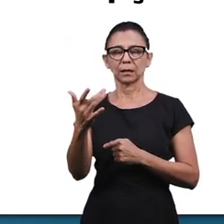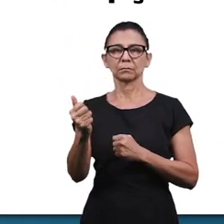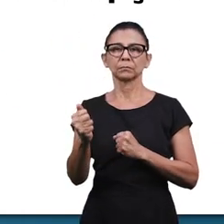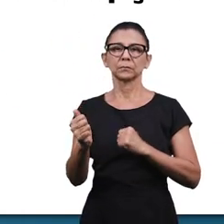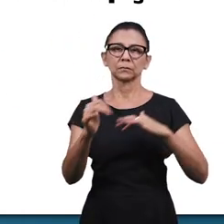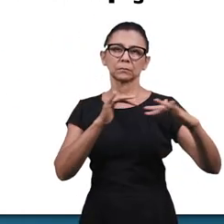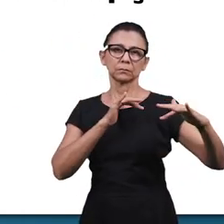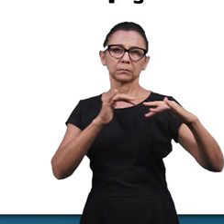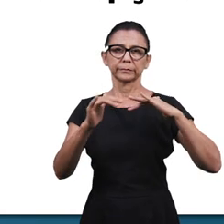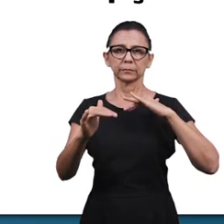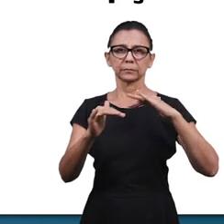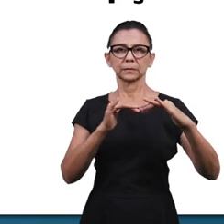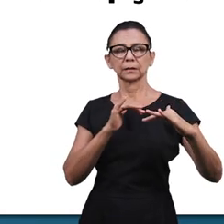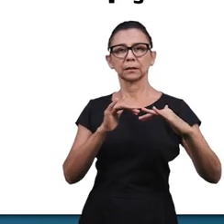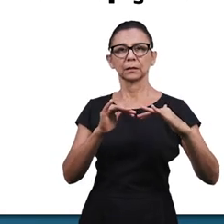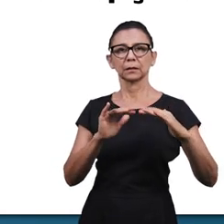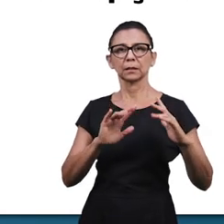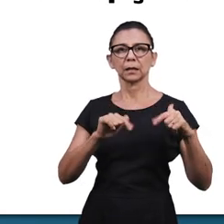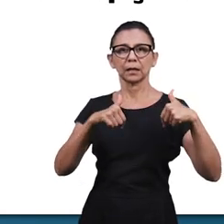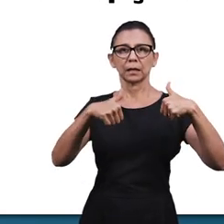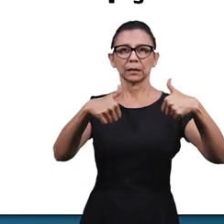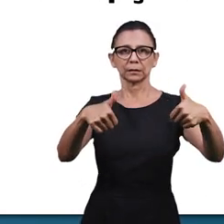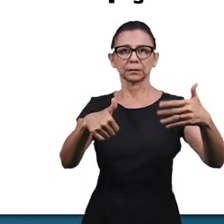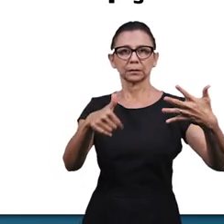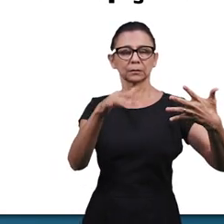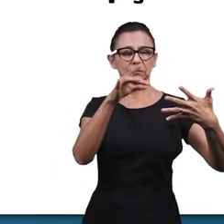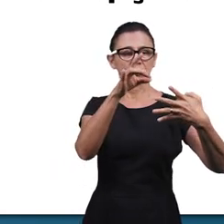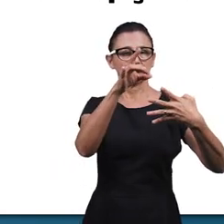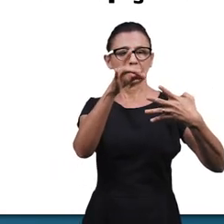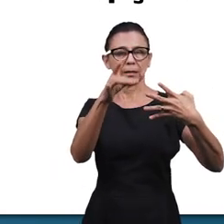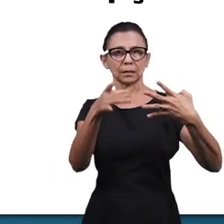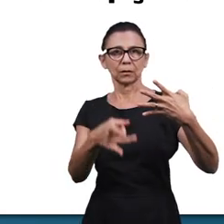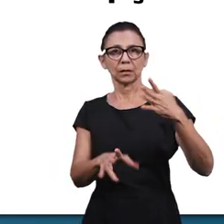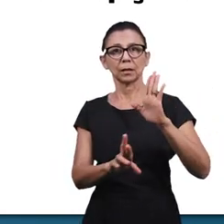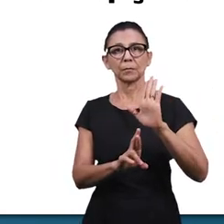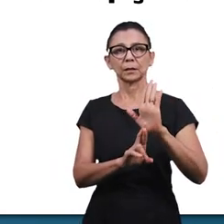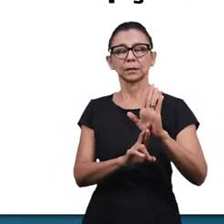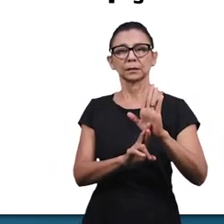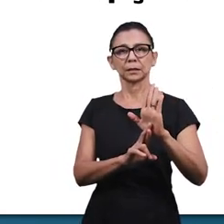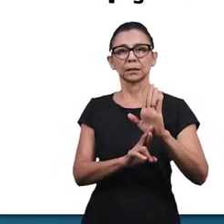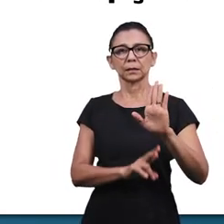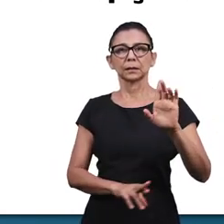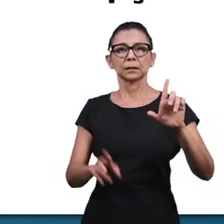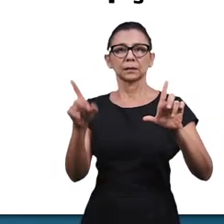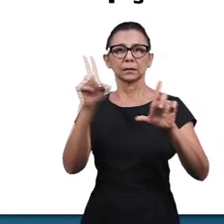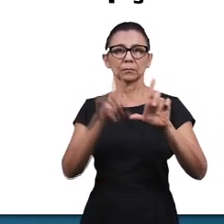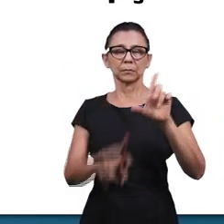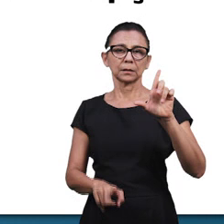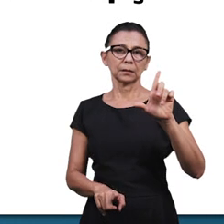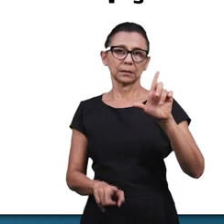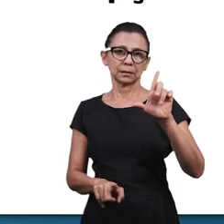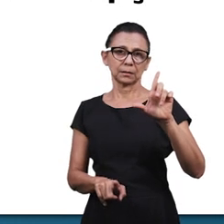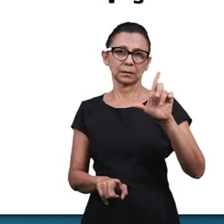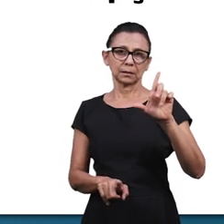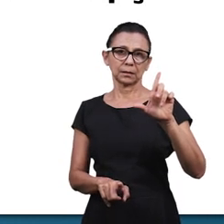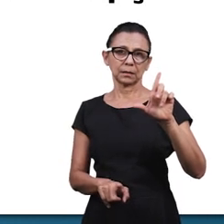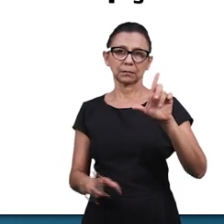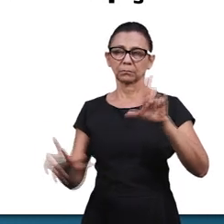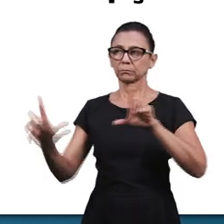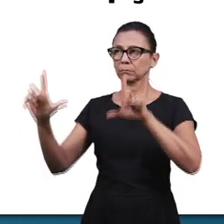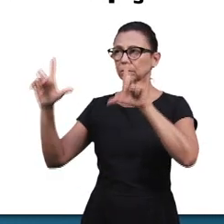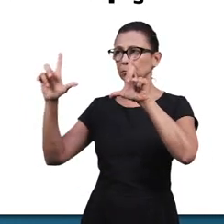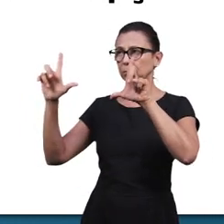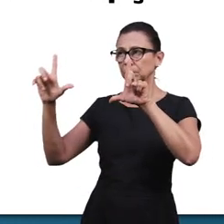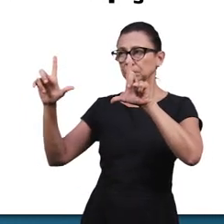hoje, a operação de cada elemento está representada por uma letra. Isso conforme o